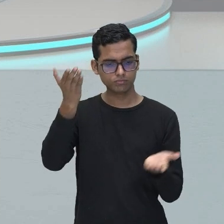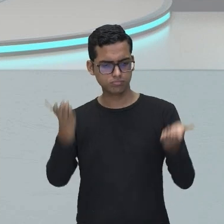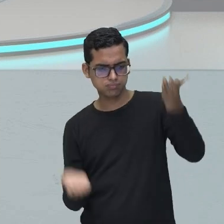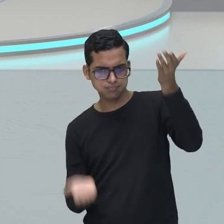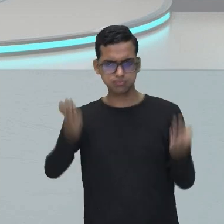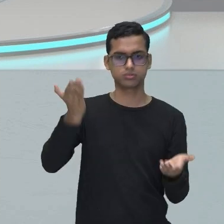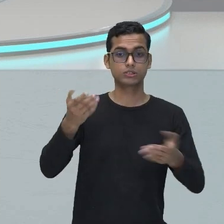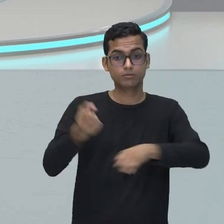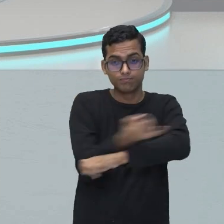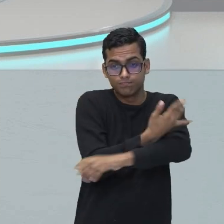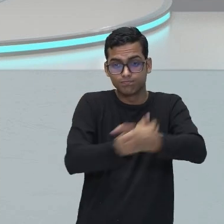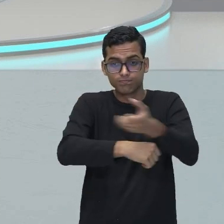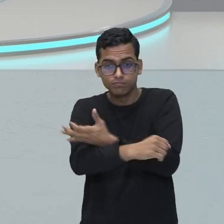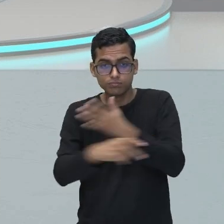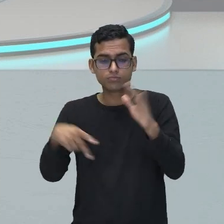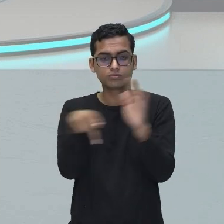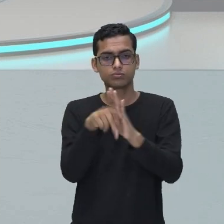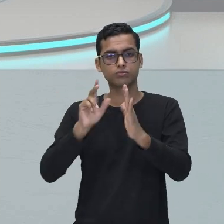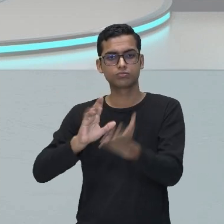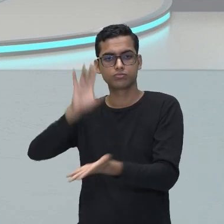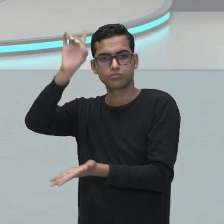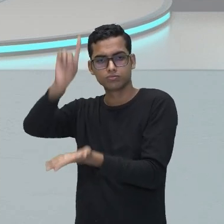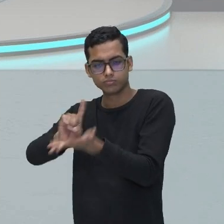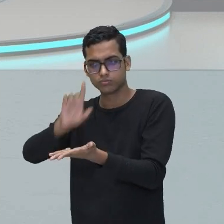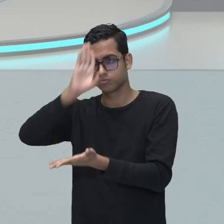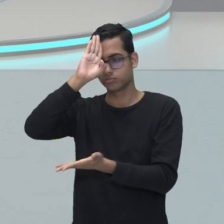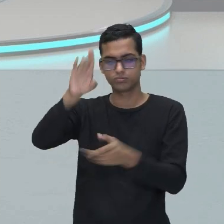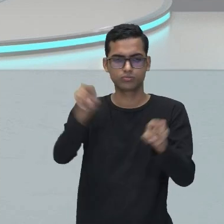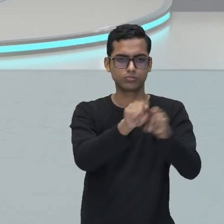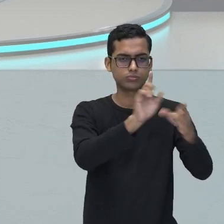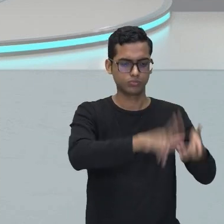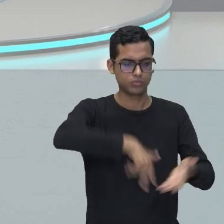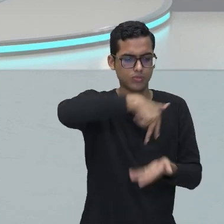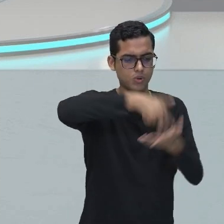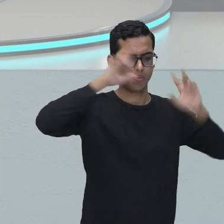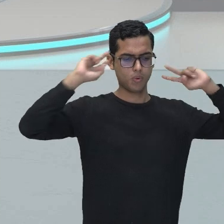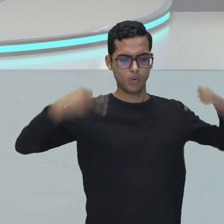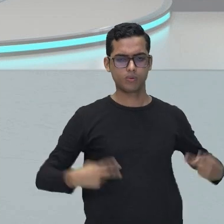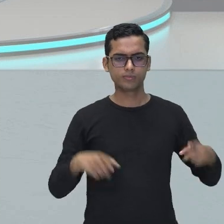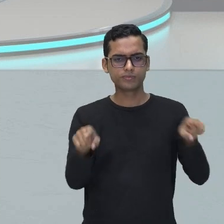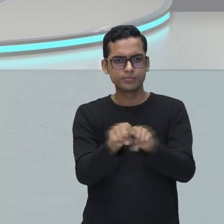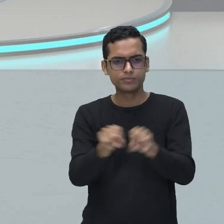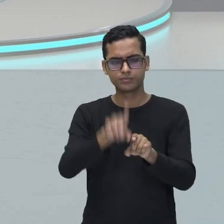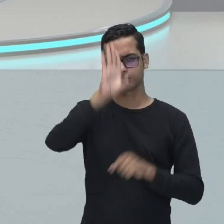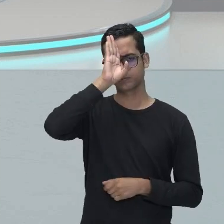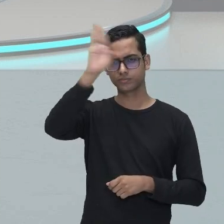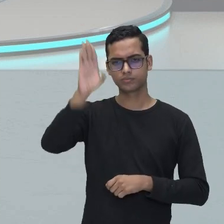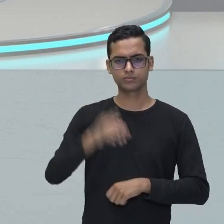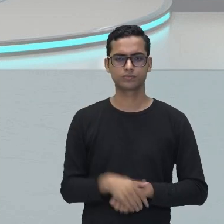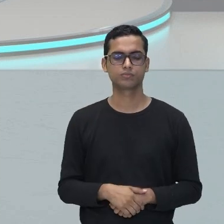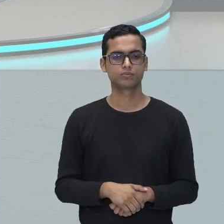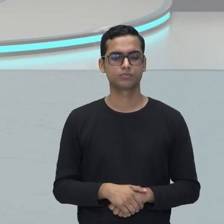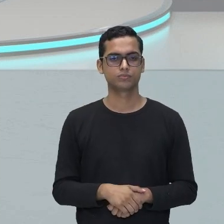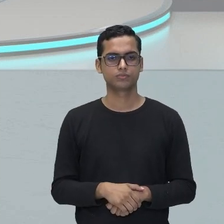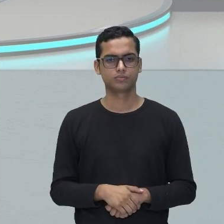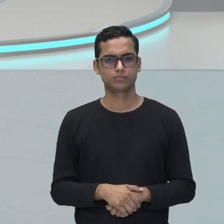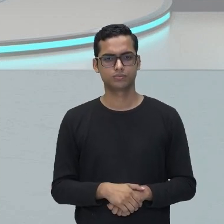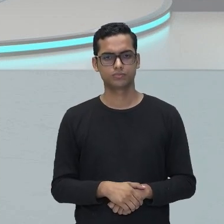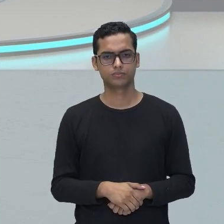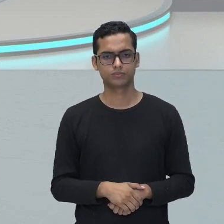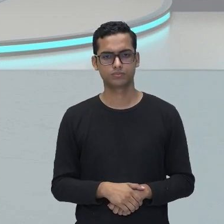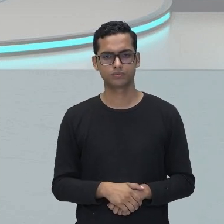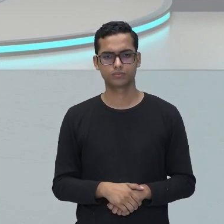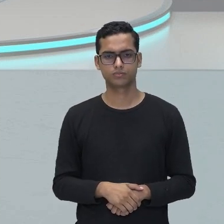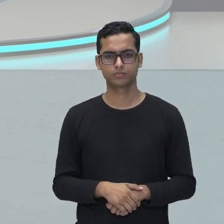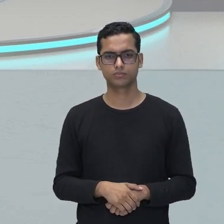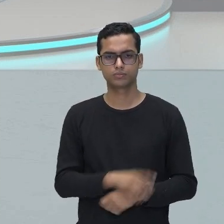emocional entre o teocentrismo e o antropocentrismo, né? União do religioso e do profano.